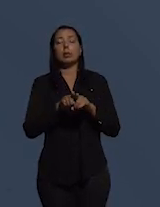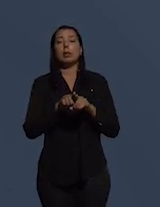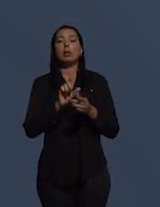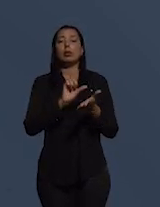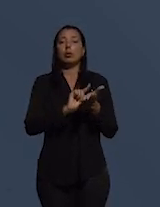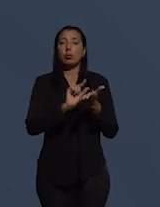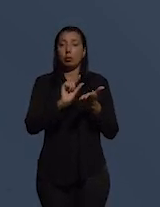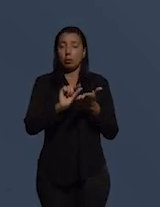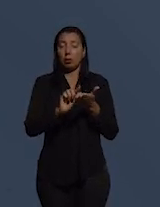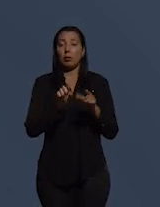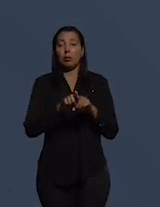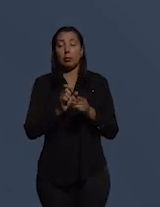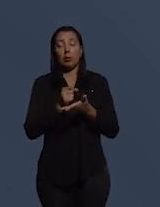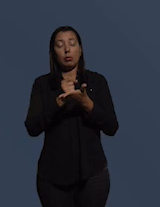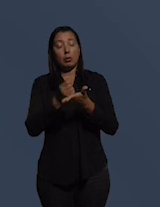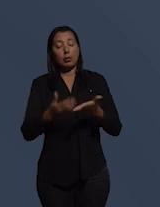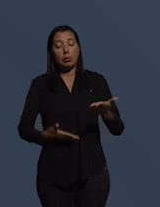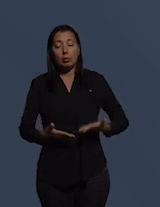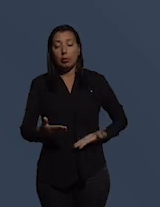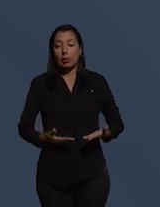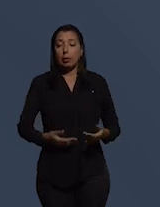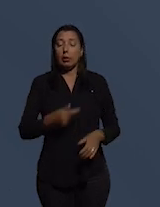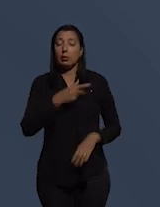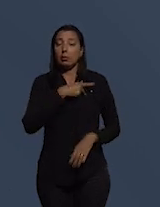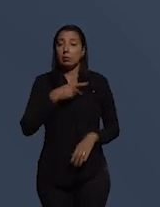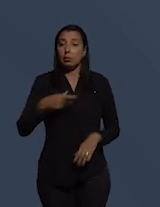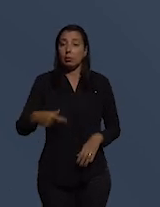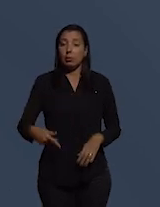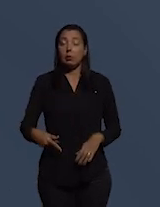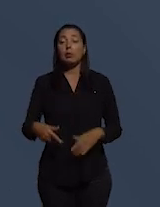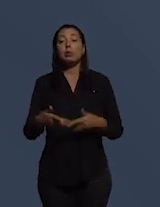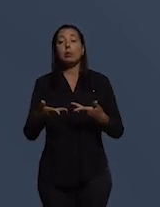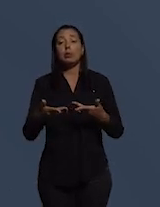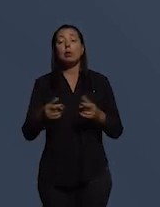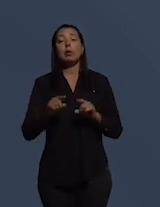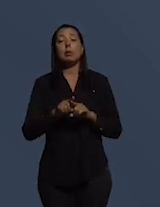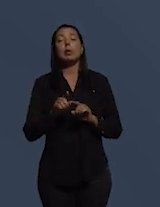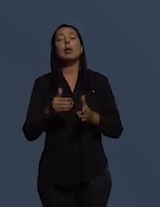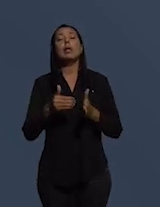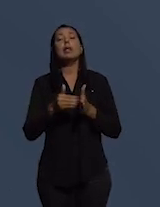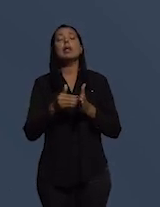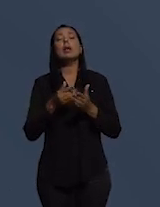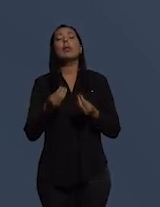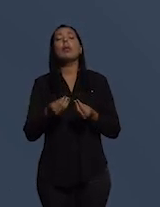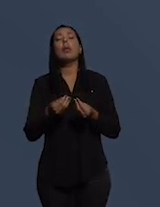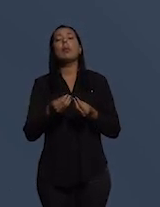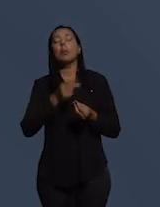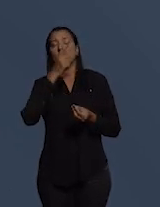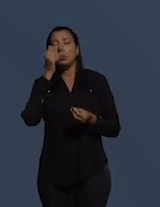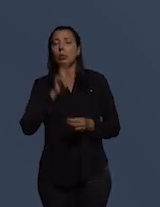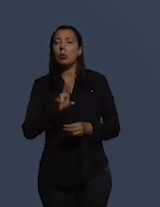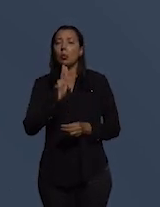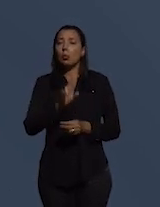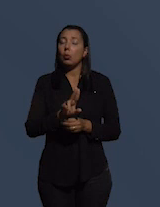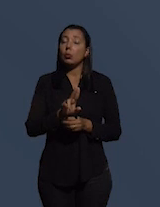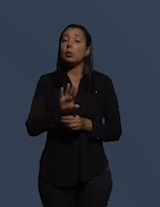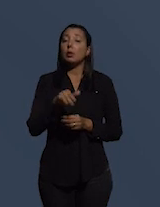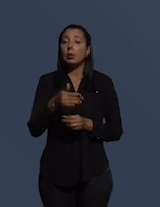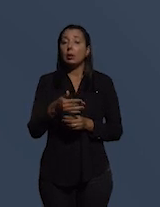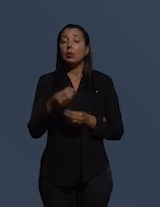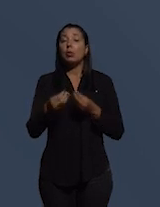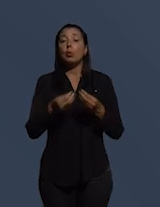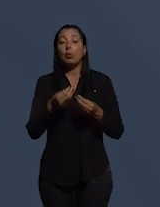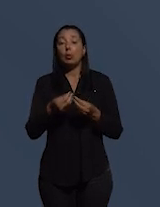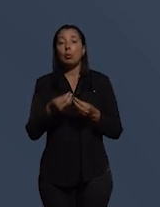como o governo oferece serviços de forma eletrônica e como até que ponto o público usa nós utilizamos essa medida